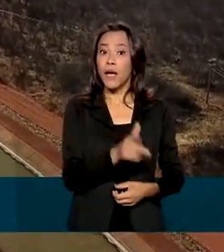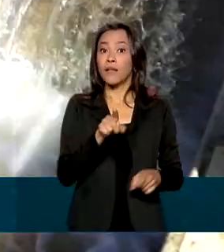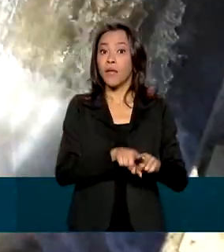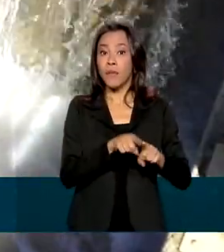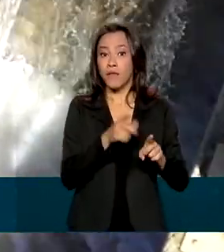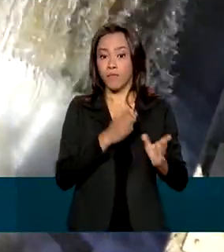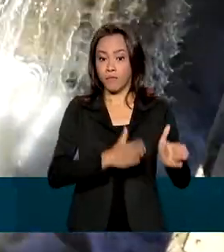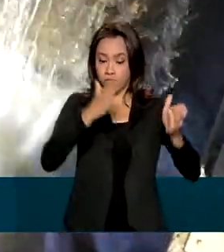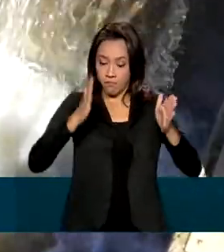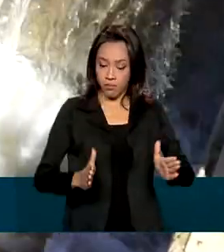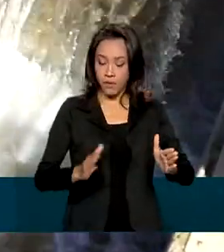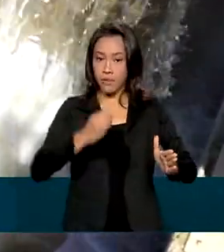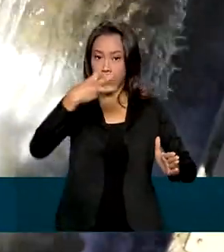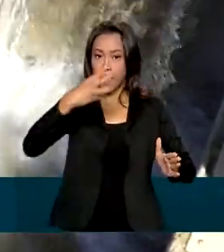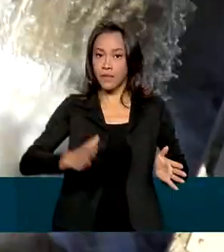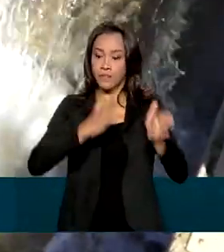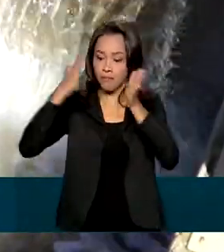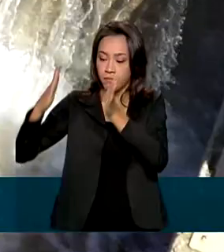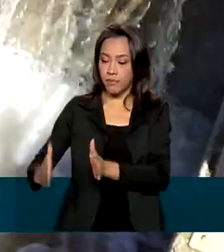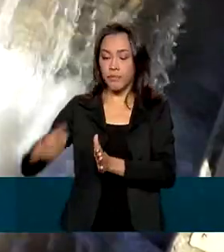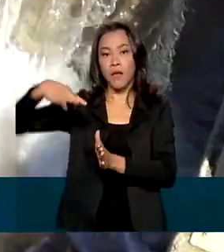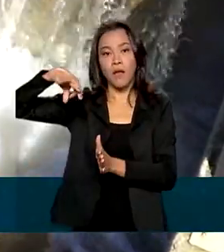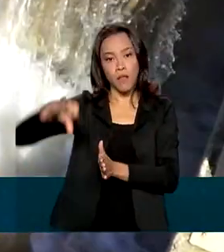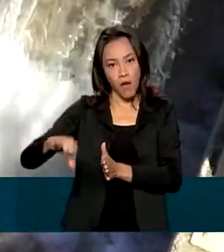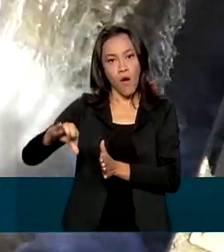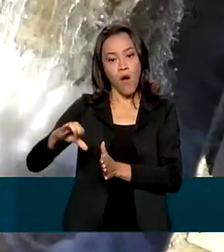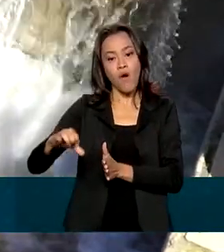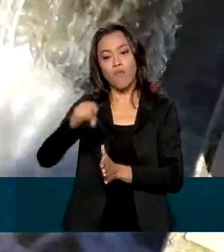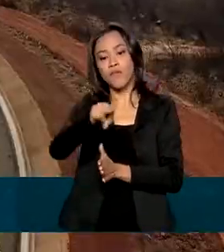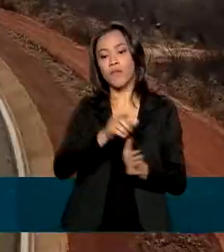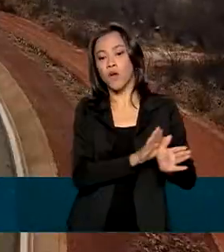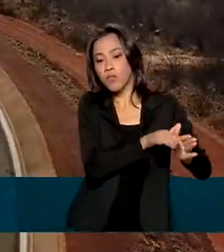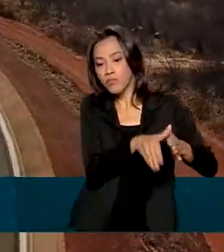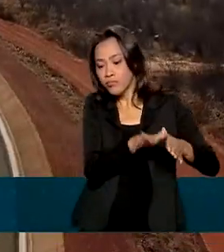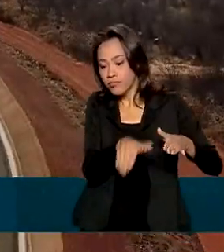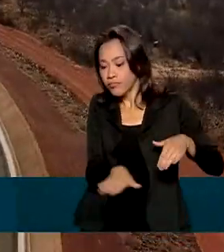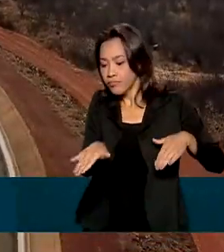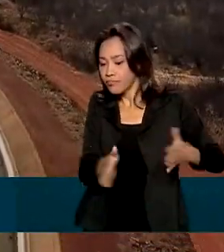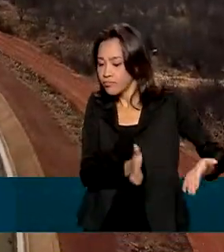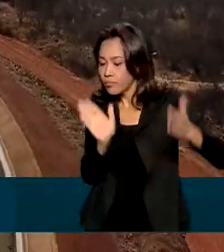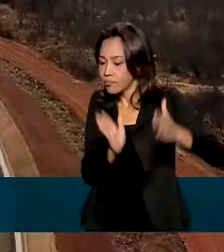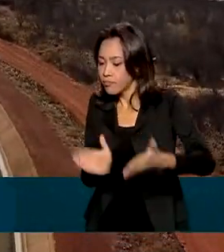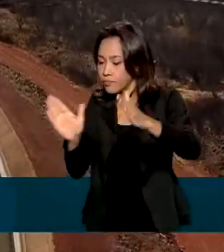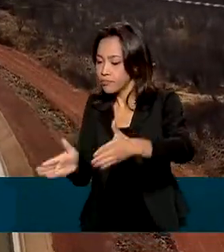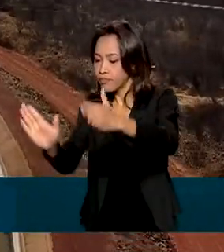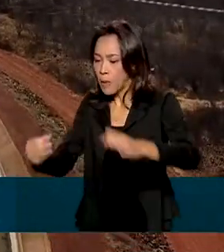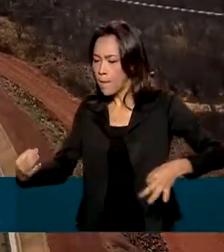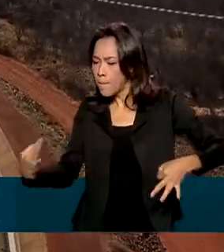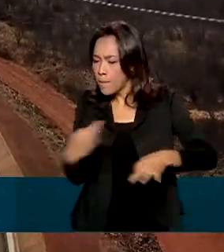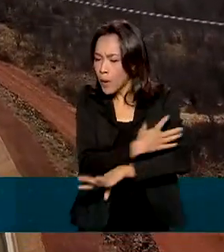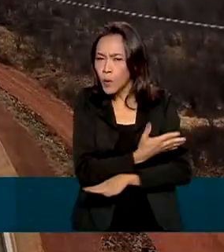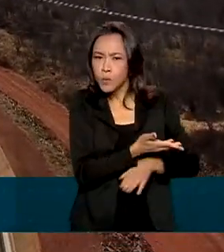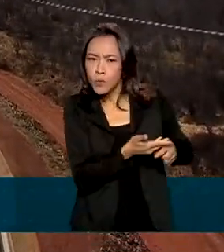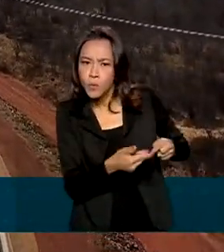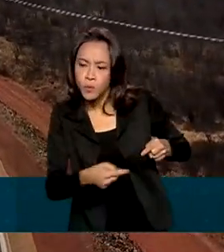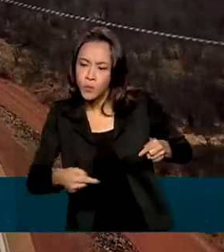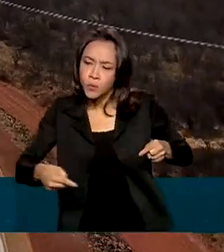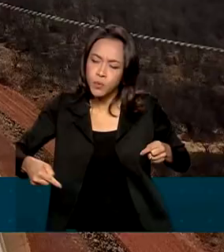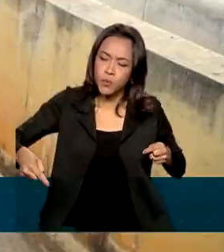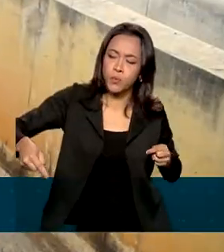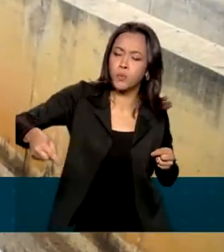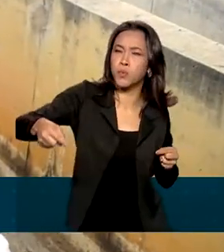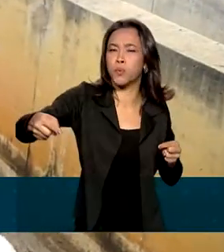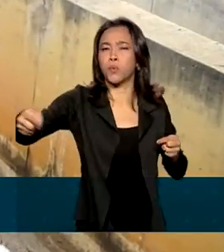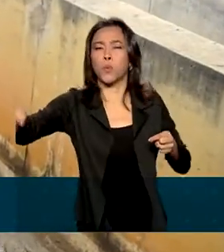das etapas 3 e 9 do perímetro irrigado do Baixio do Irecê. Quando estiver totalmente operacional, será o maior